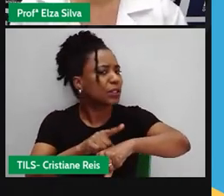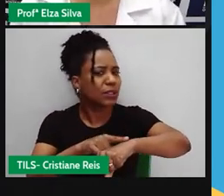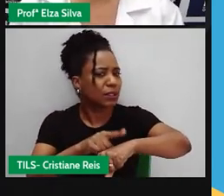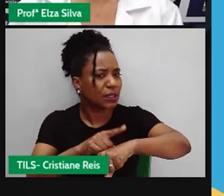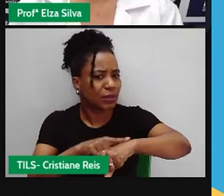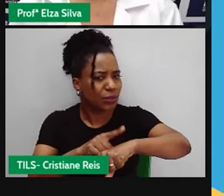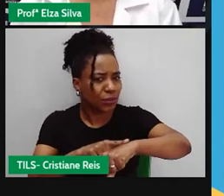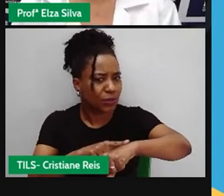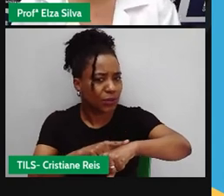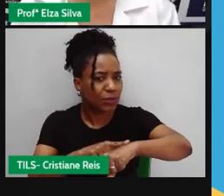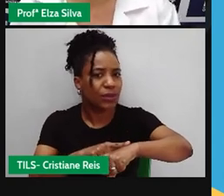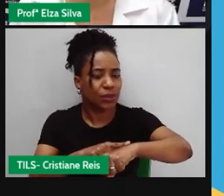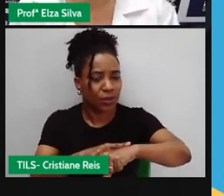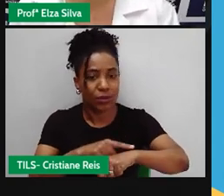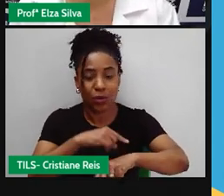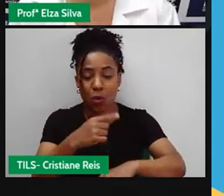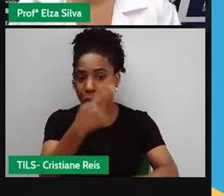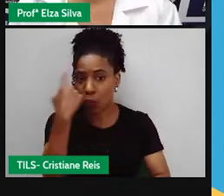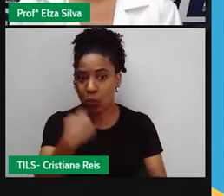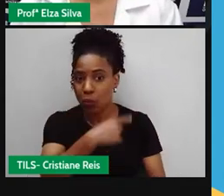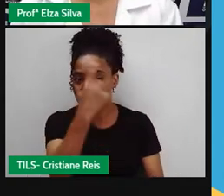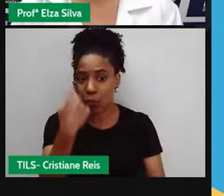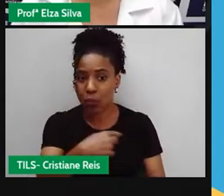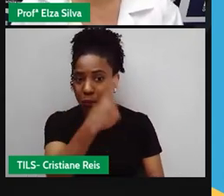147 minutos